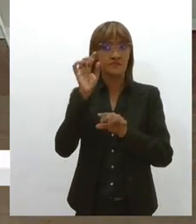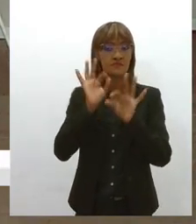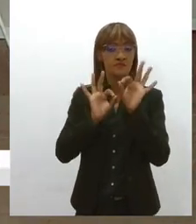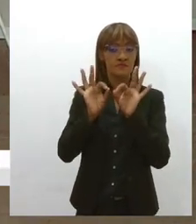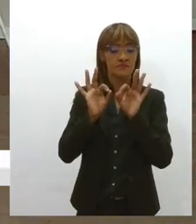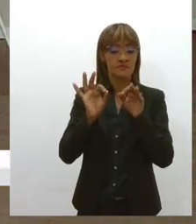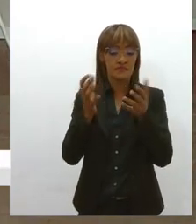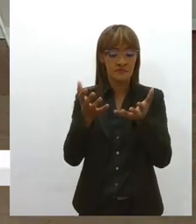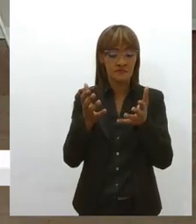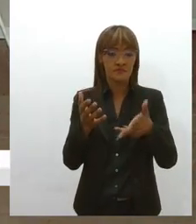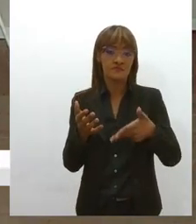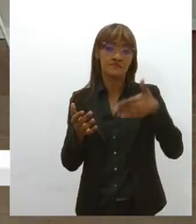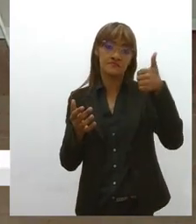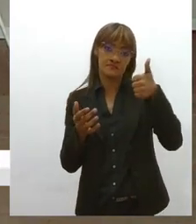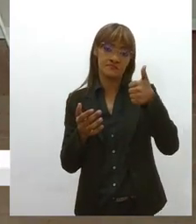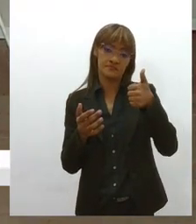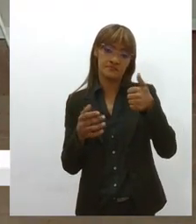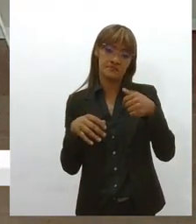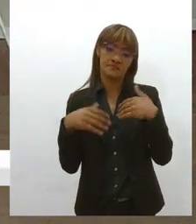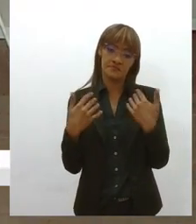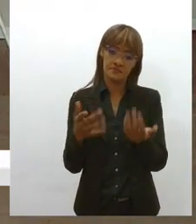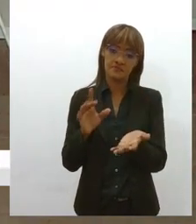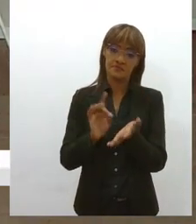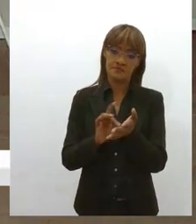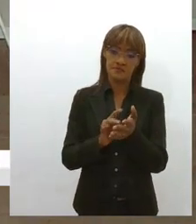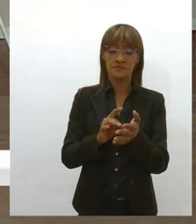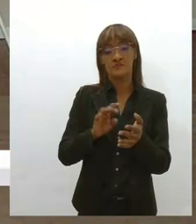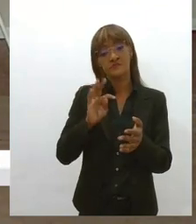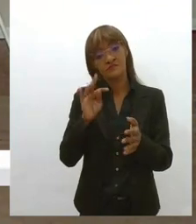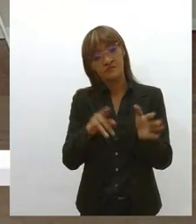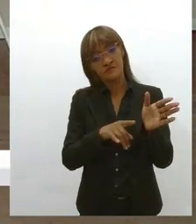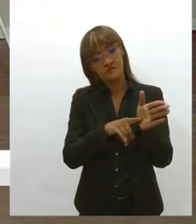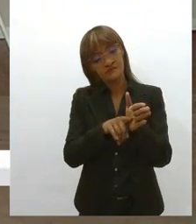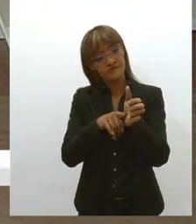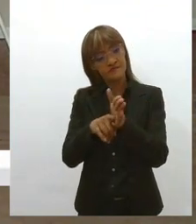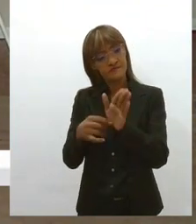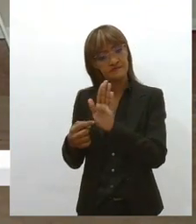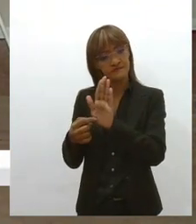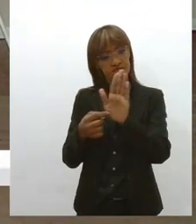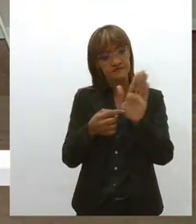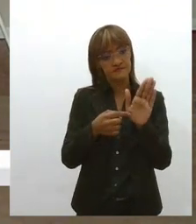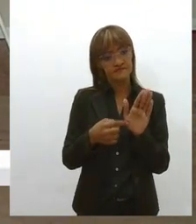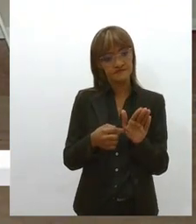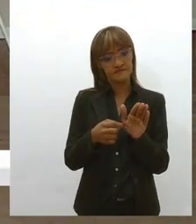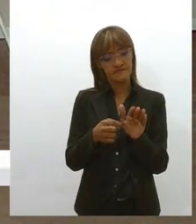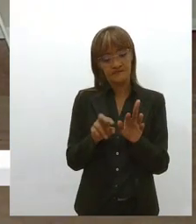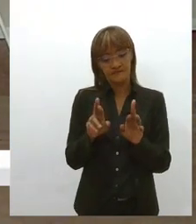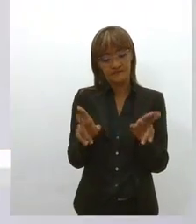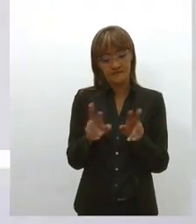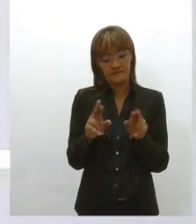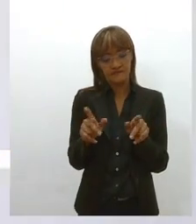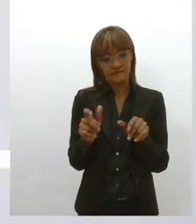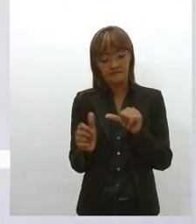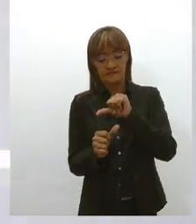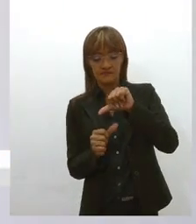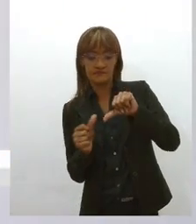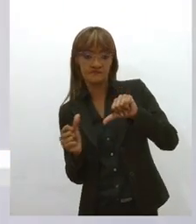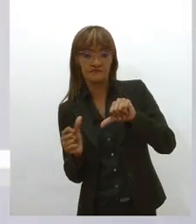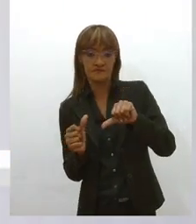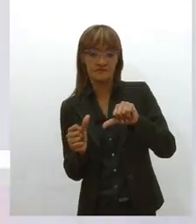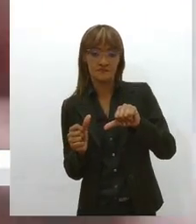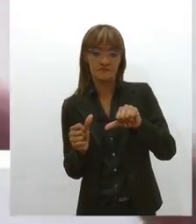realidade, todas as pesquisas comprovam, né, que essa contra-reforma, ela só desmantelou